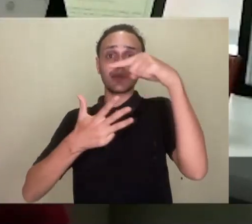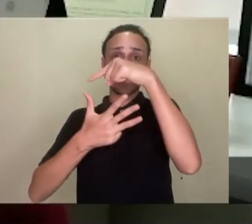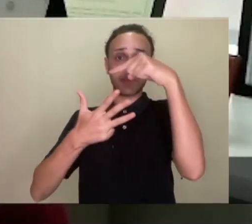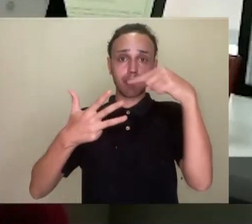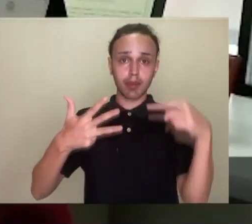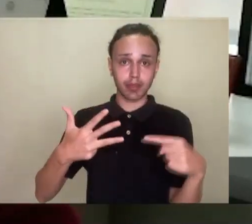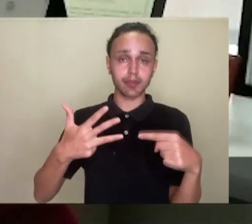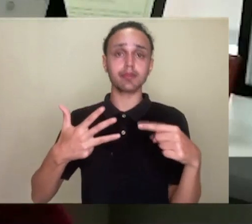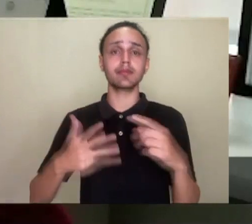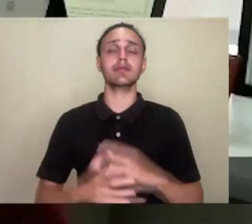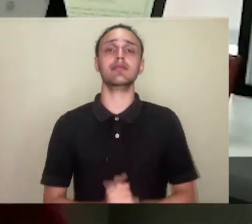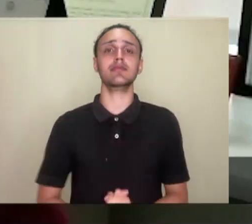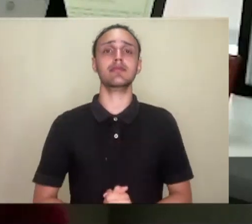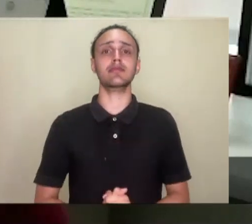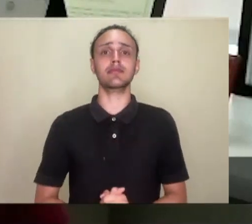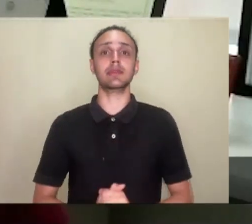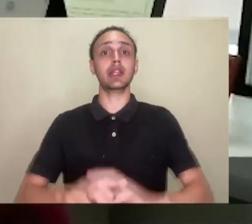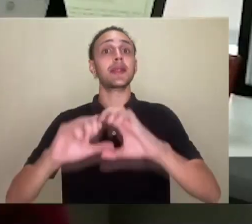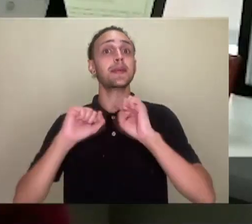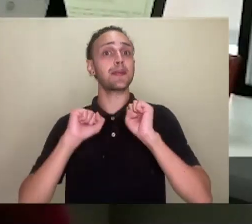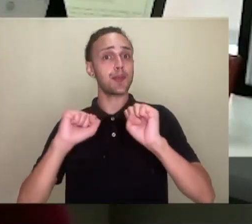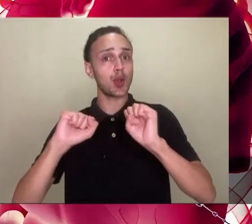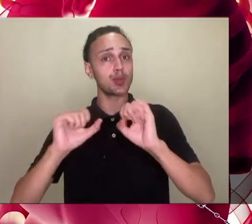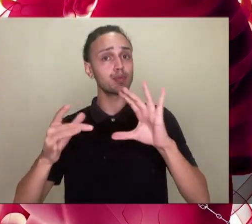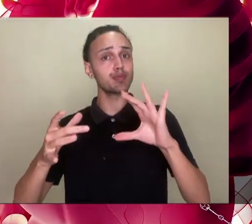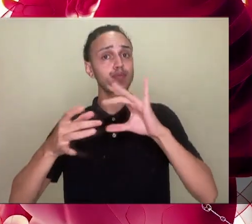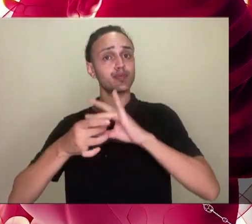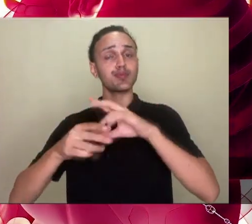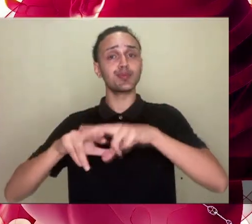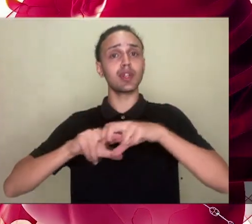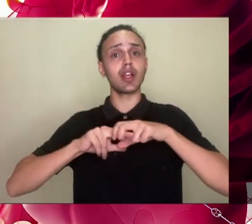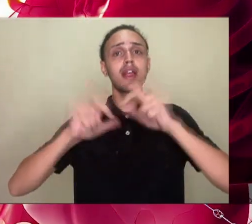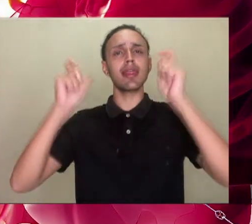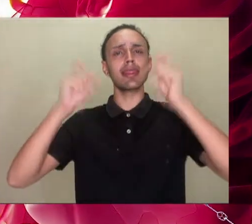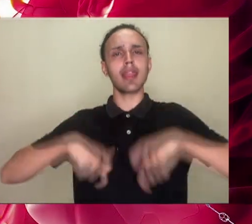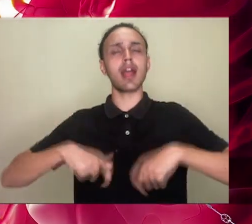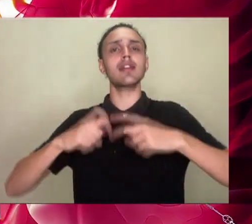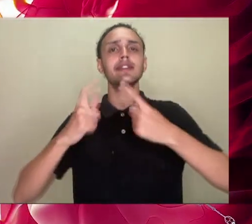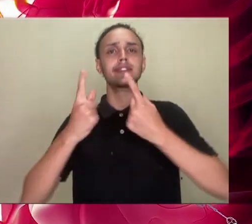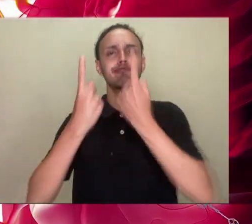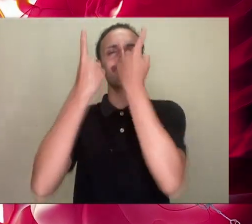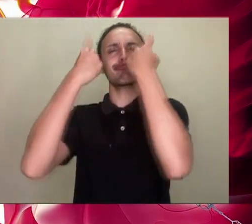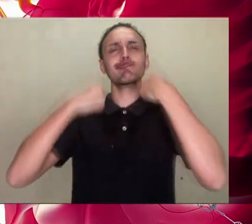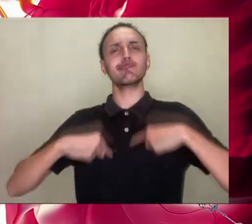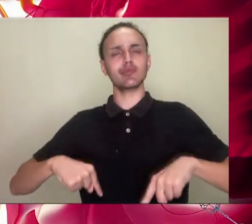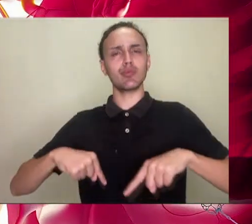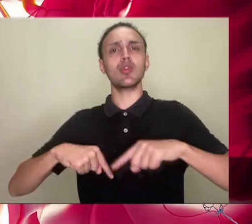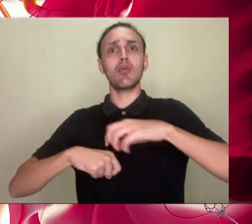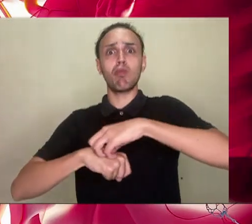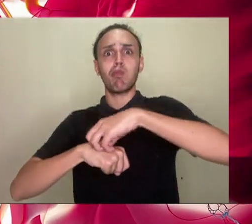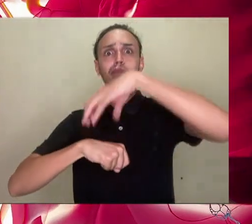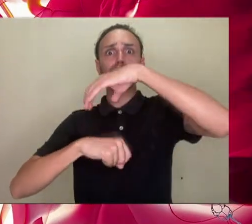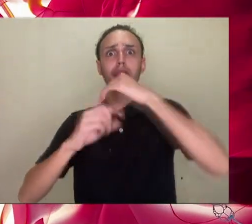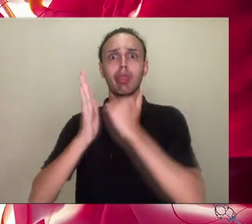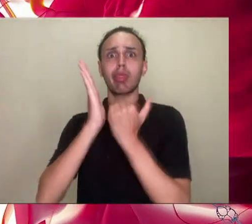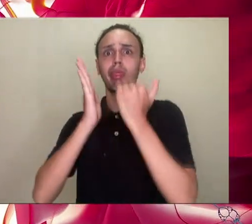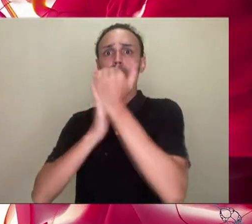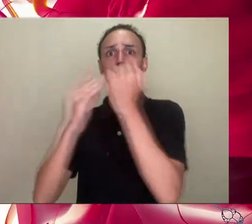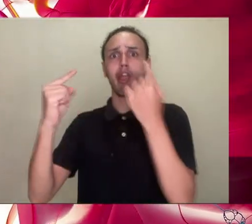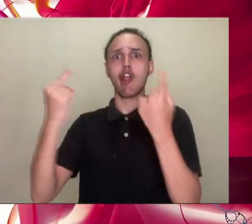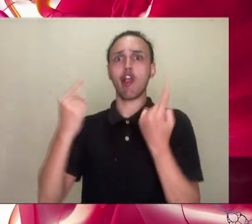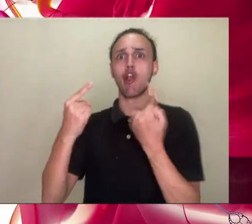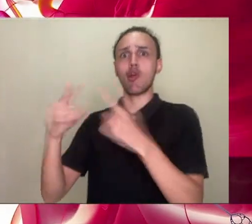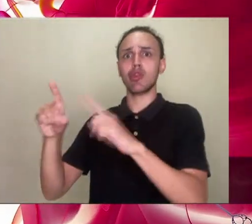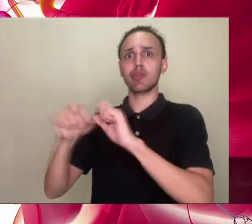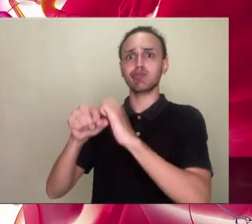que muito provavelmente têm relação com essa grande resposta inflamatória que